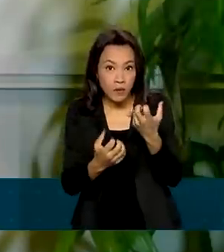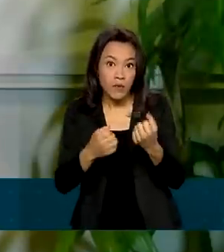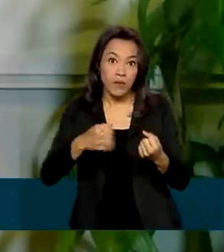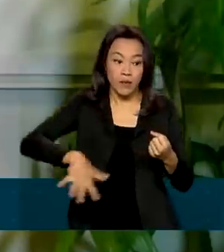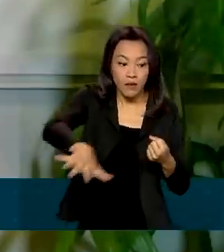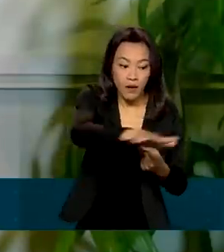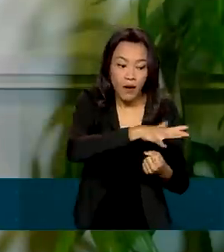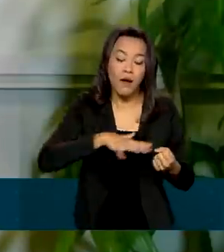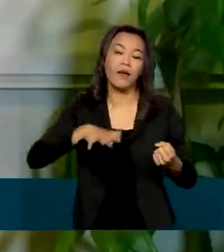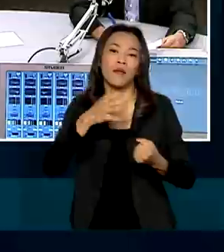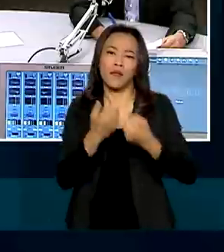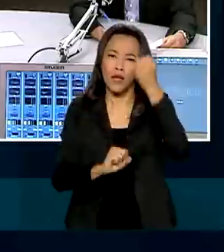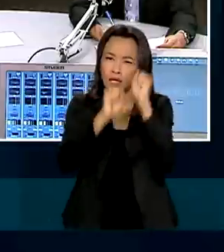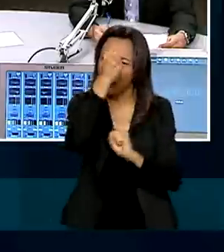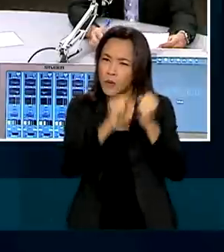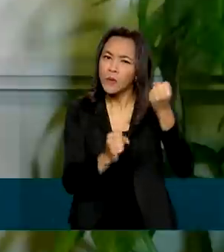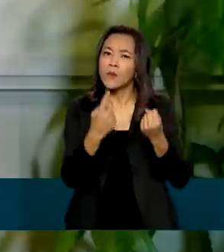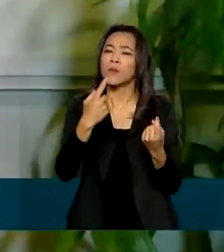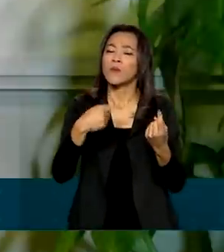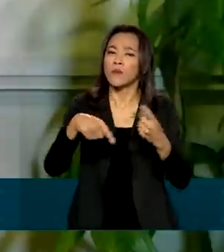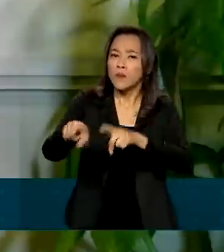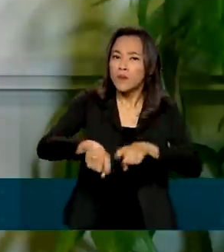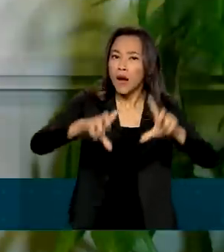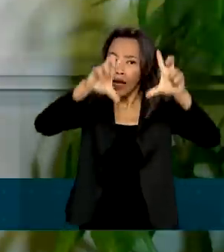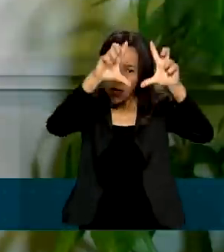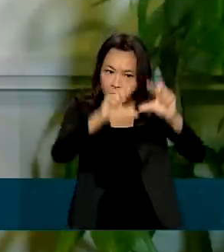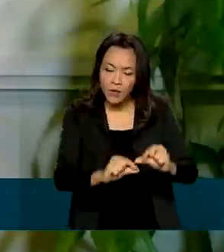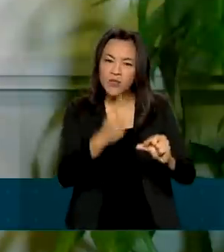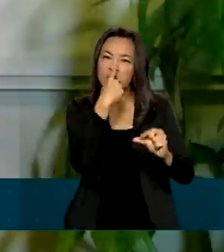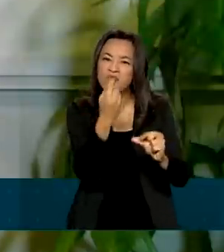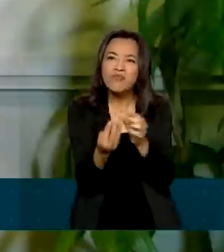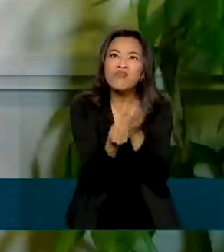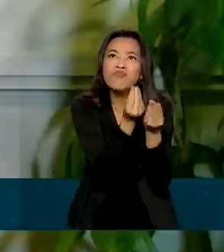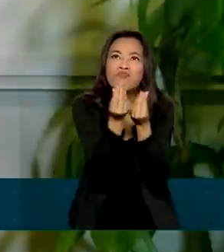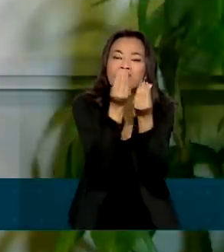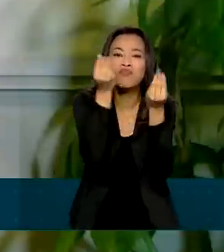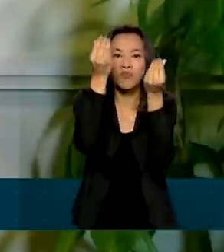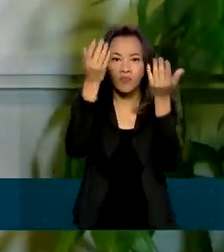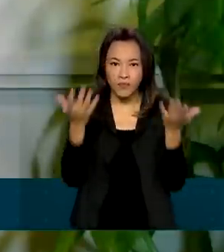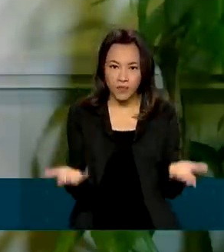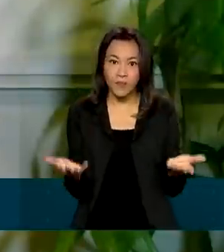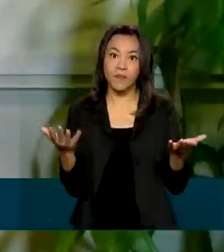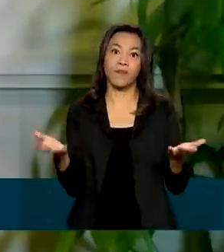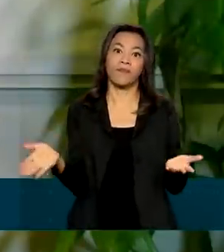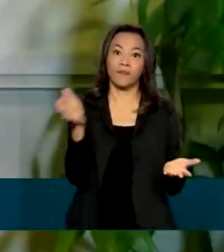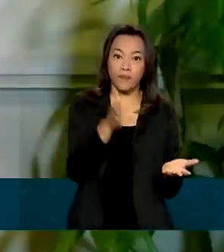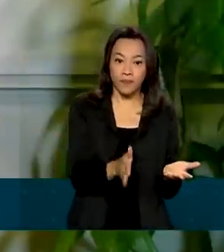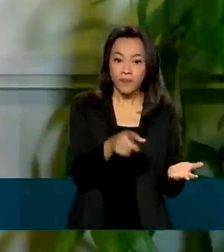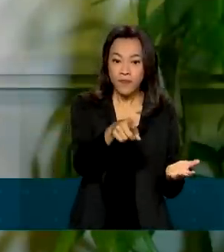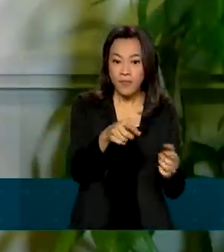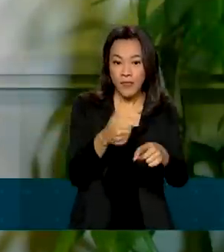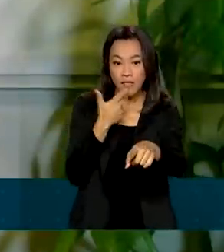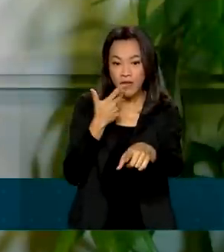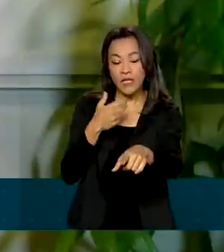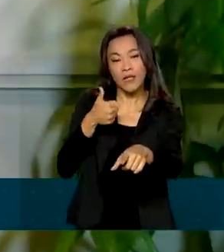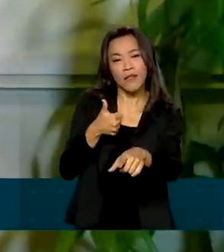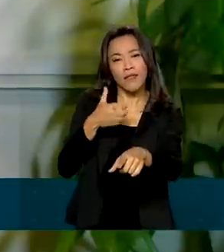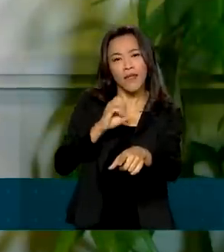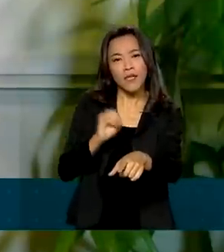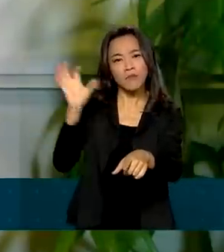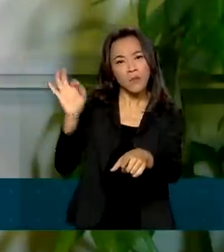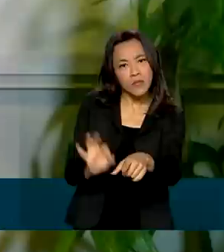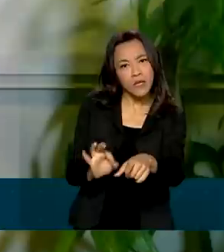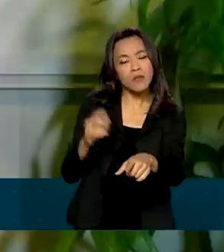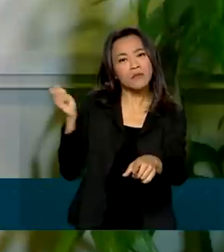agricultura de baixa emissão. A gente tem possibilidade de geração de crédito com um custo muito menor, às vezes 10% do custo de